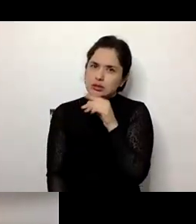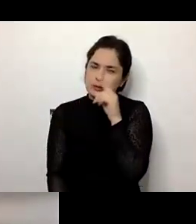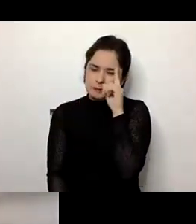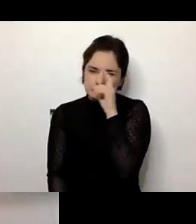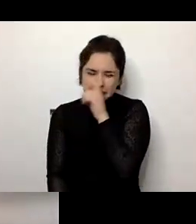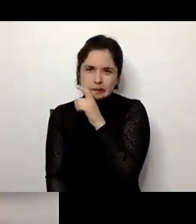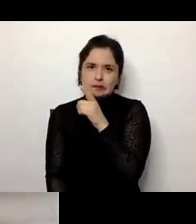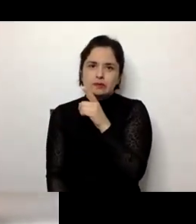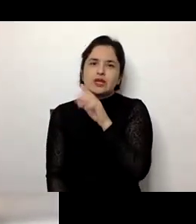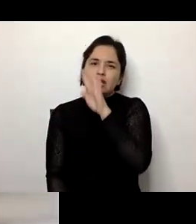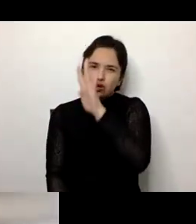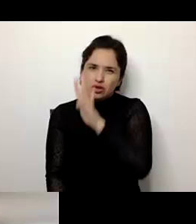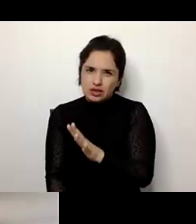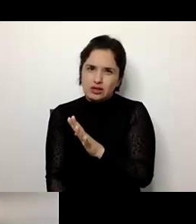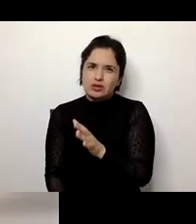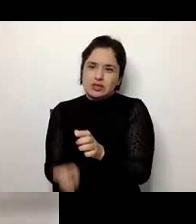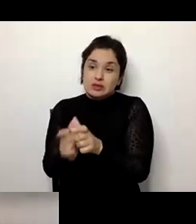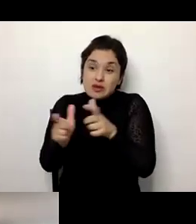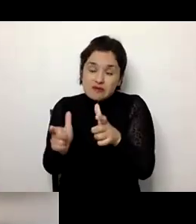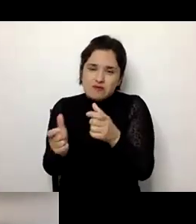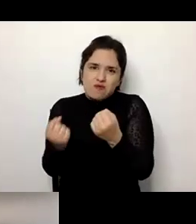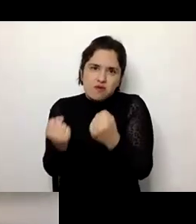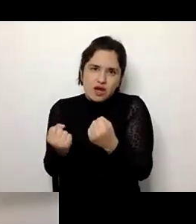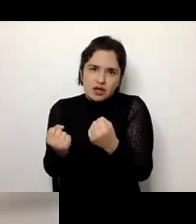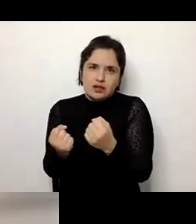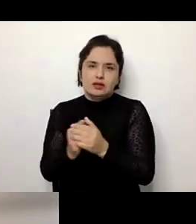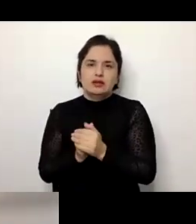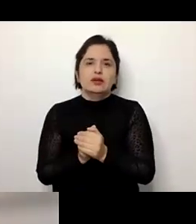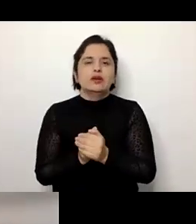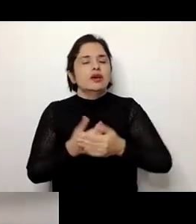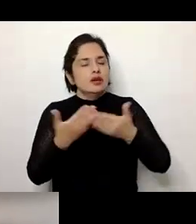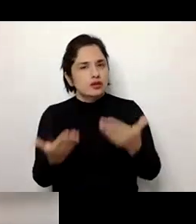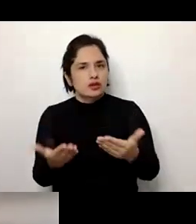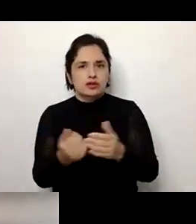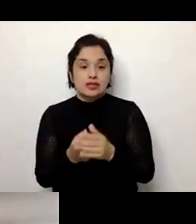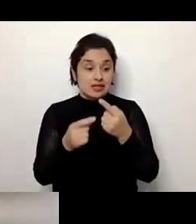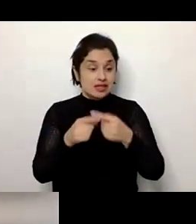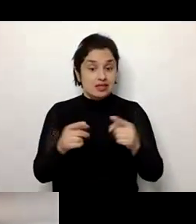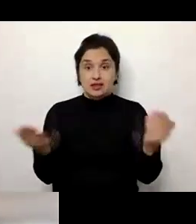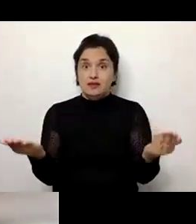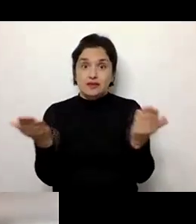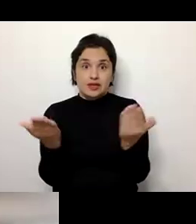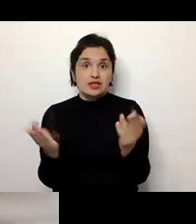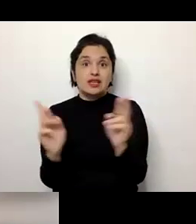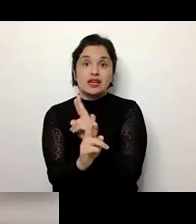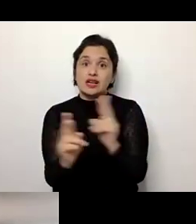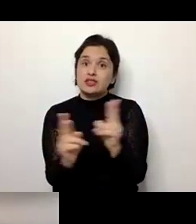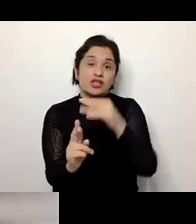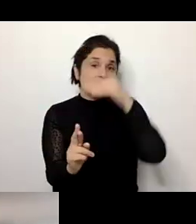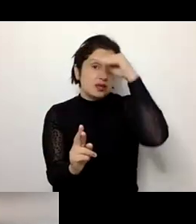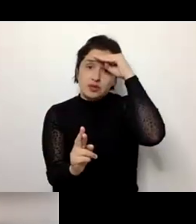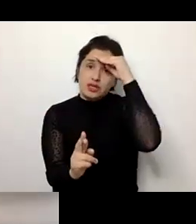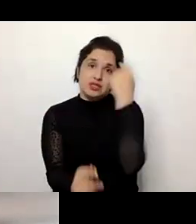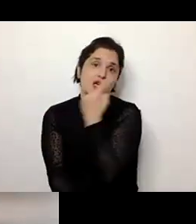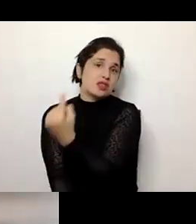características mais agressivas, então nós temos essas diferenças do que está relacionado às experiências de